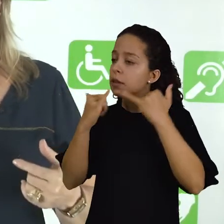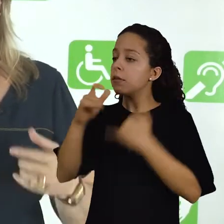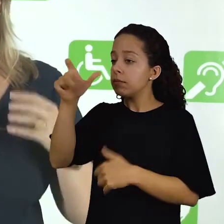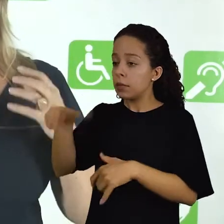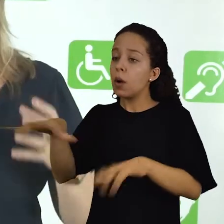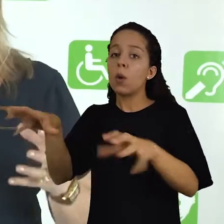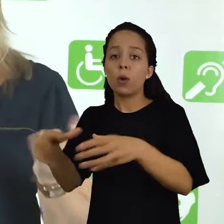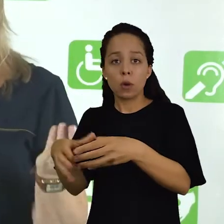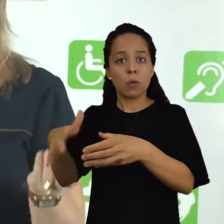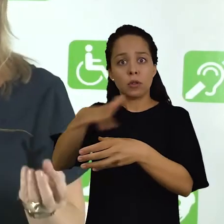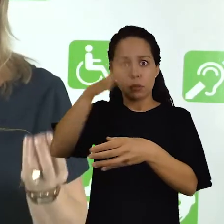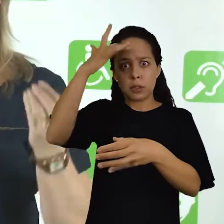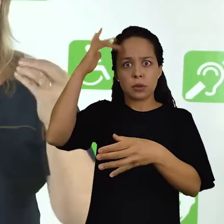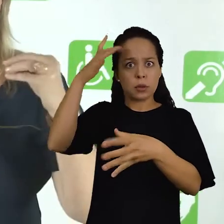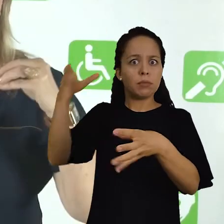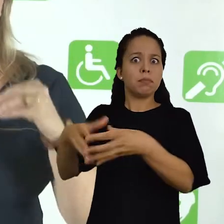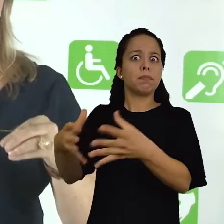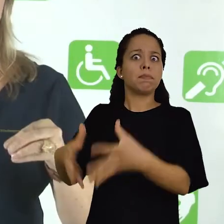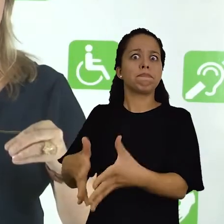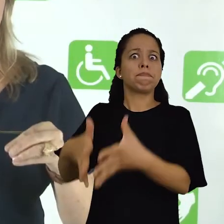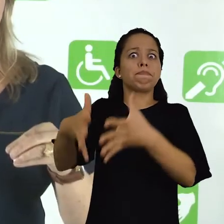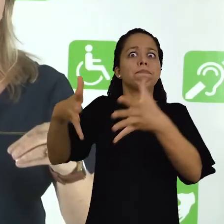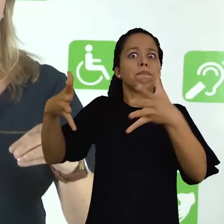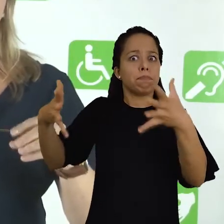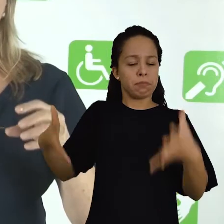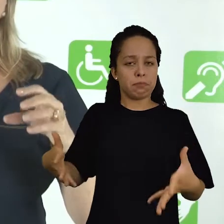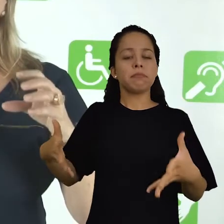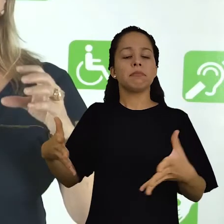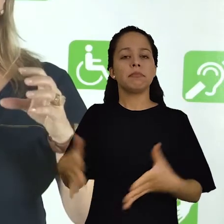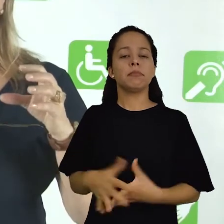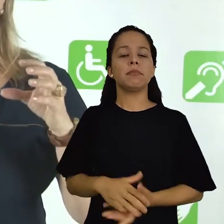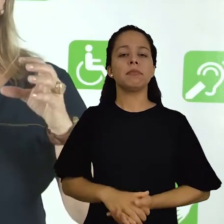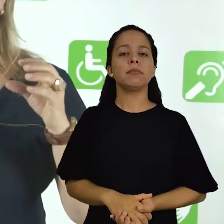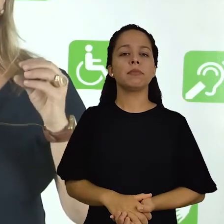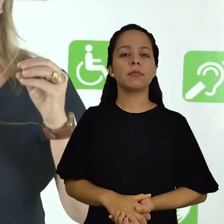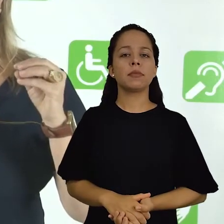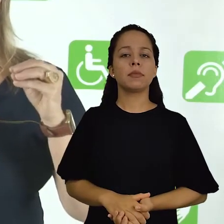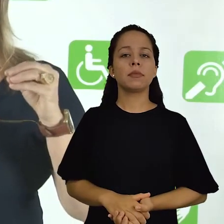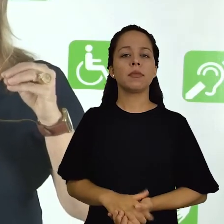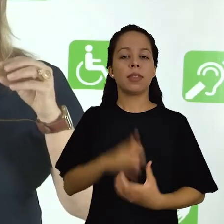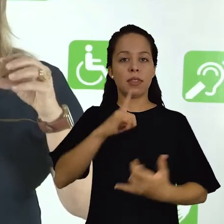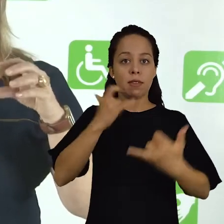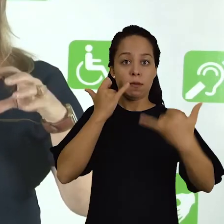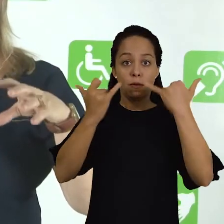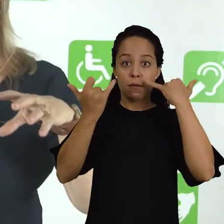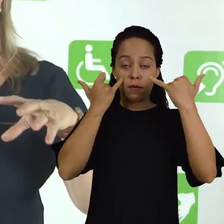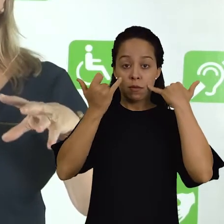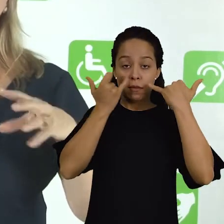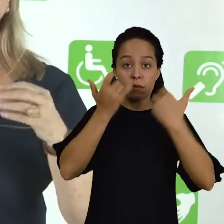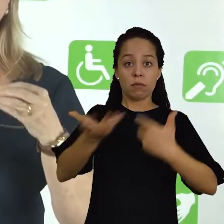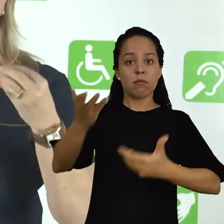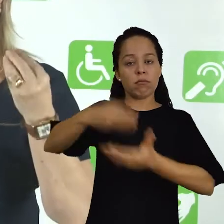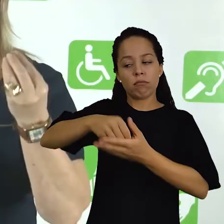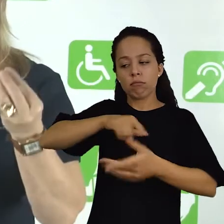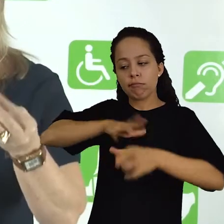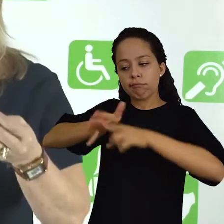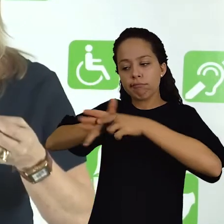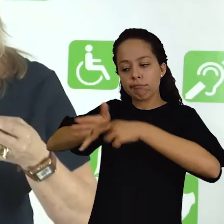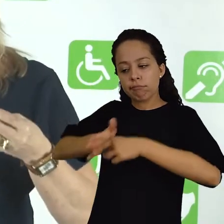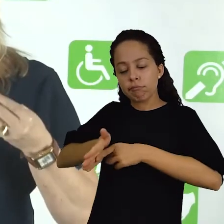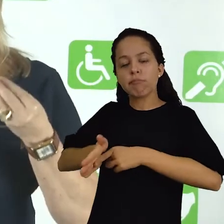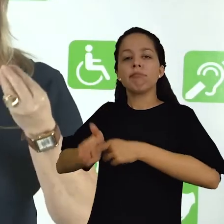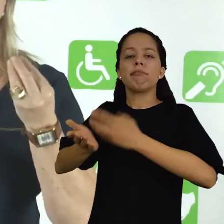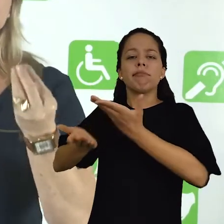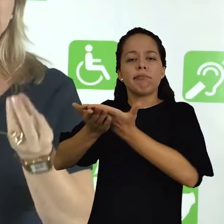informações a um grupo significativo de pessoas. E essas informações